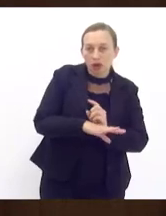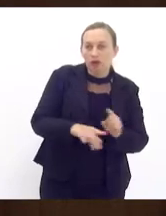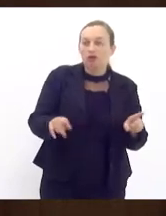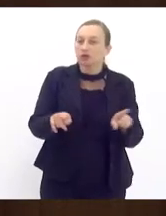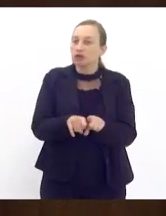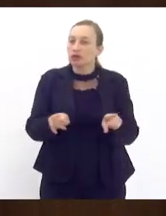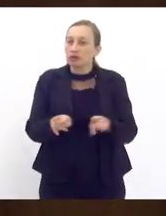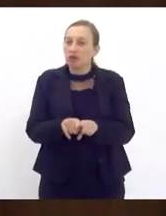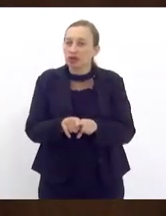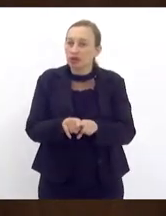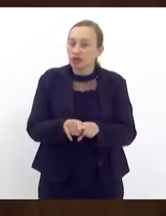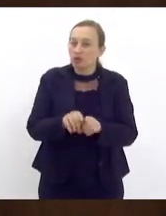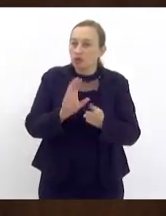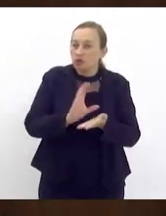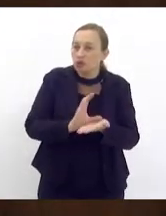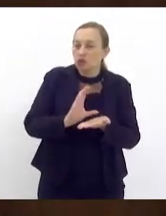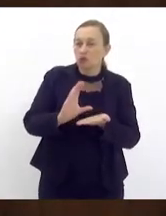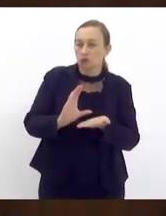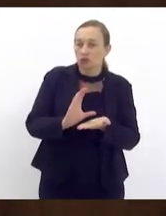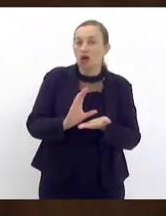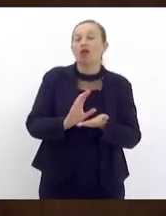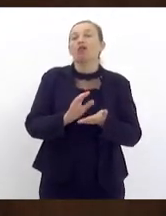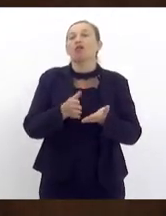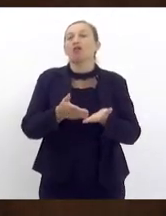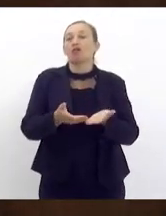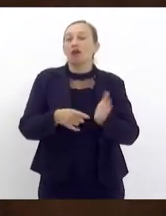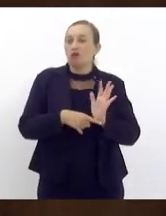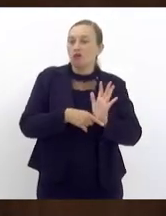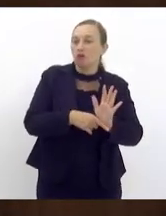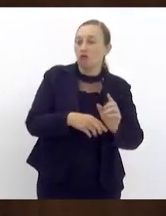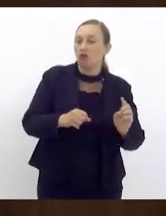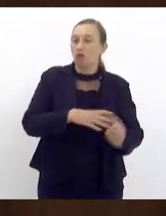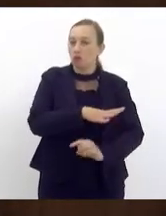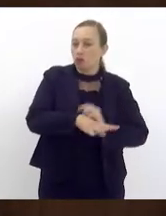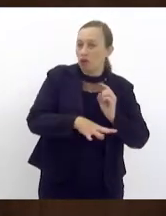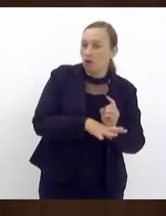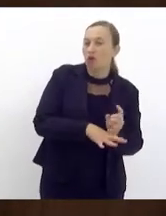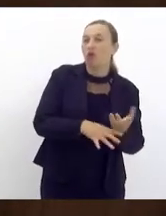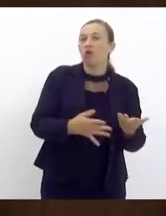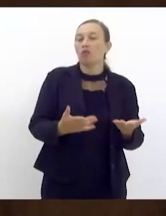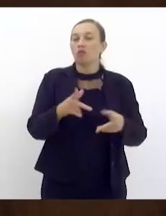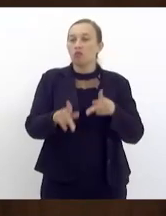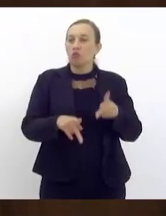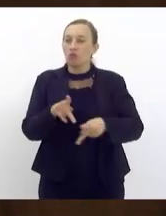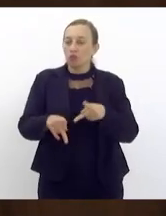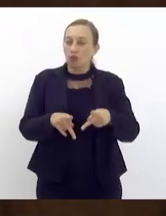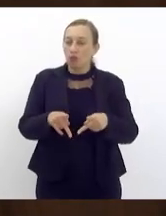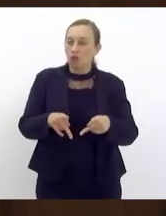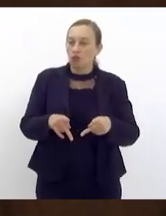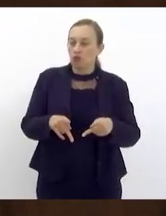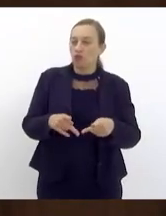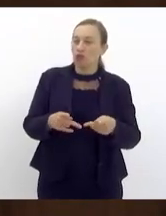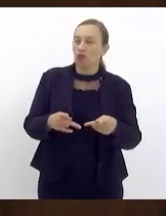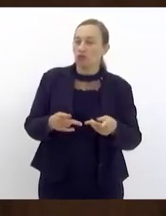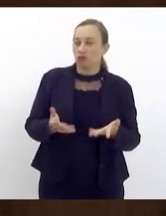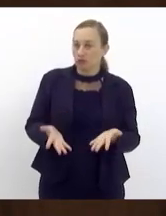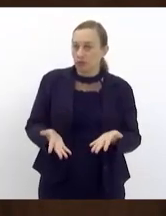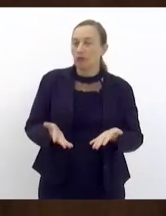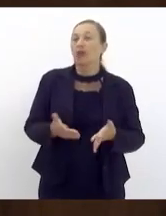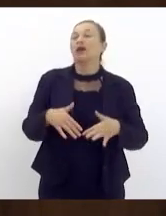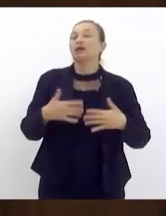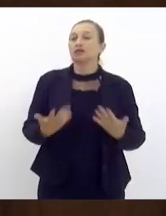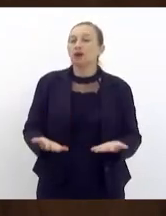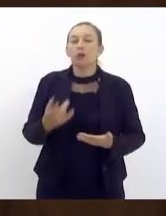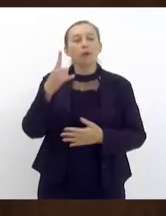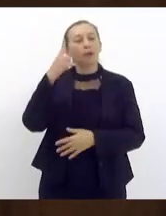os benefícios da assistência social para a população vulnerável então acho que